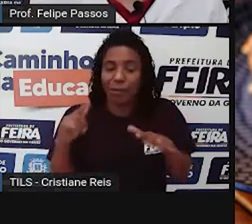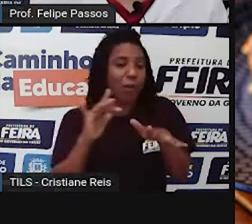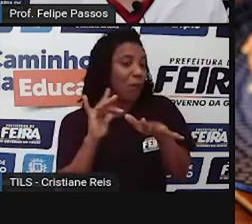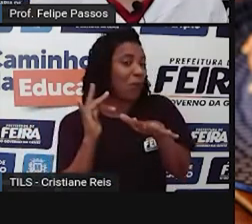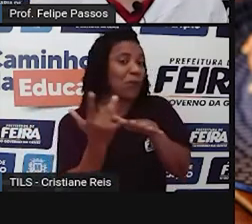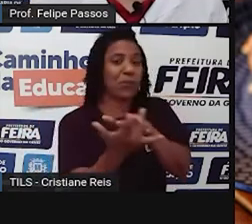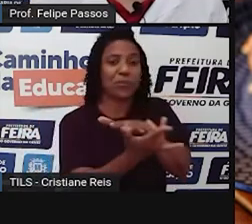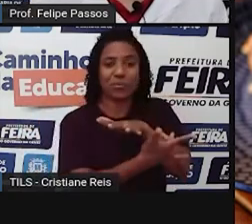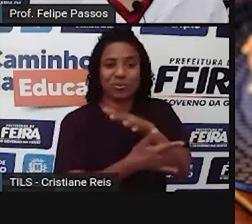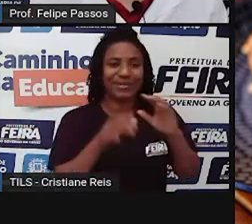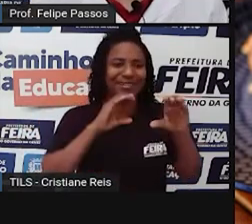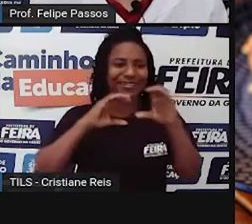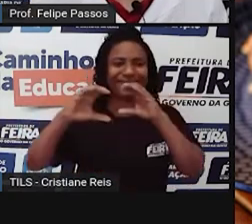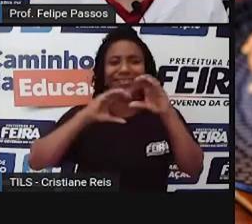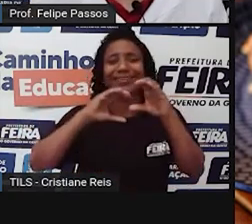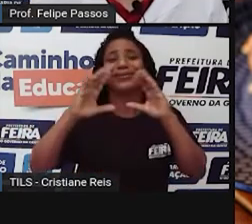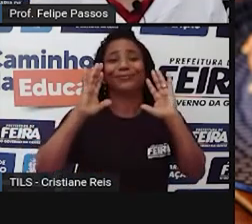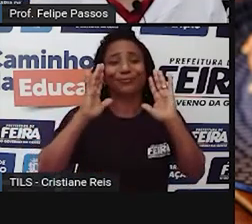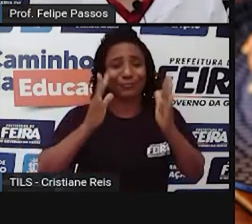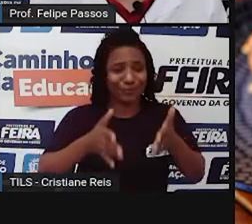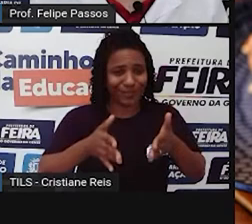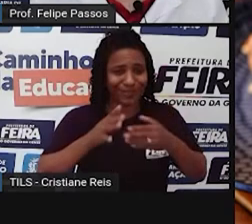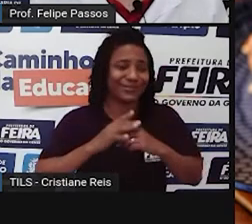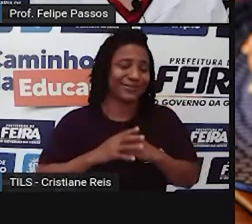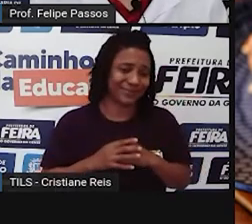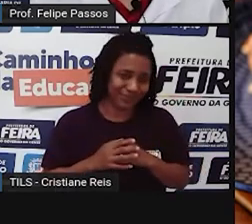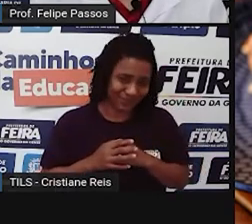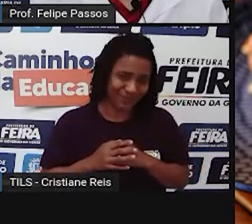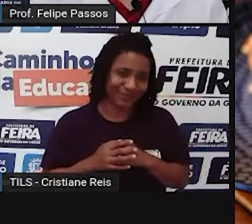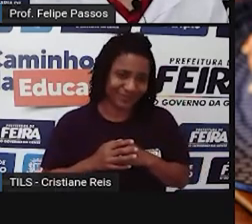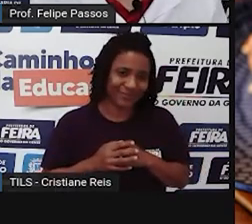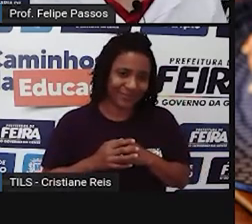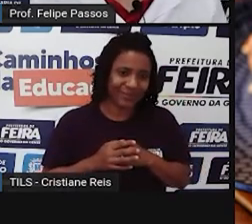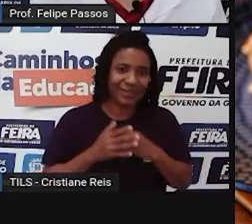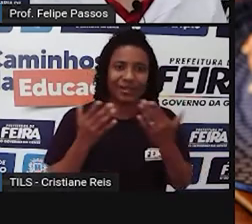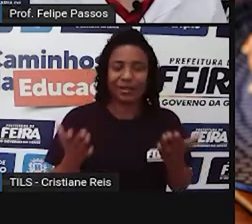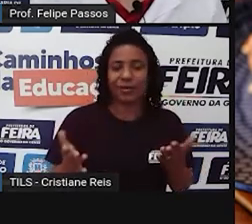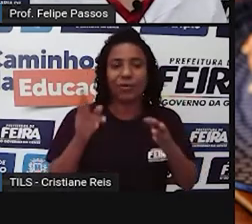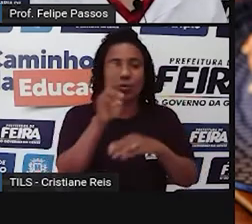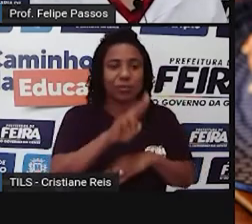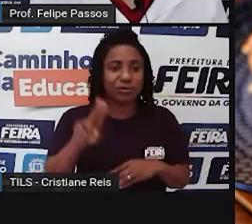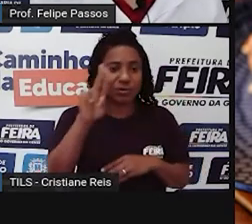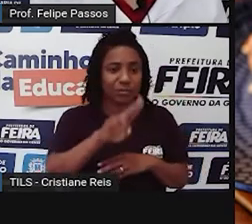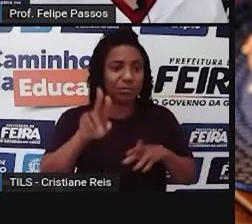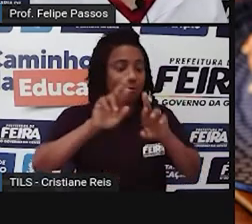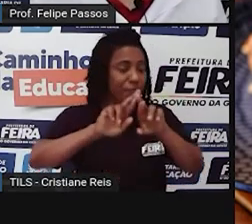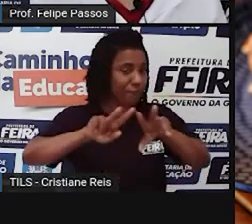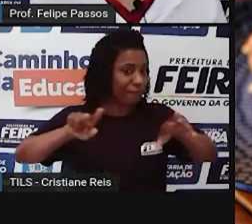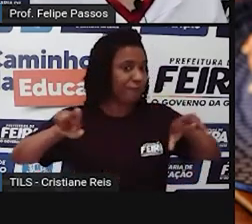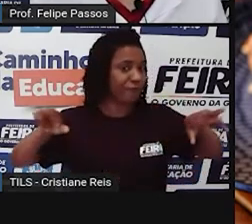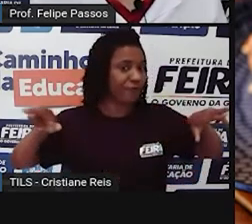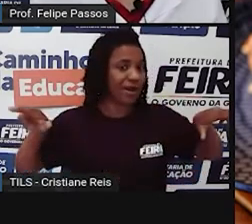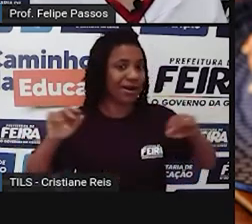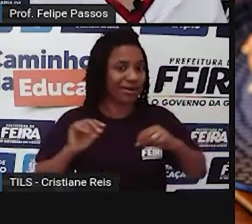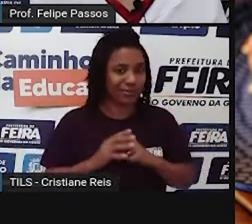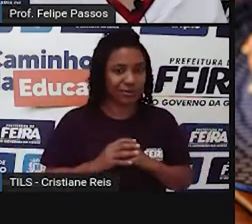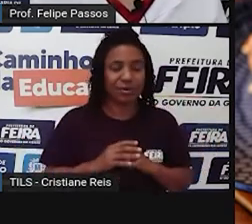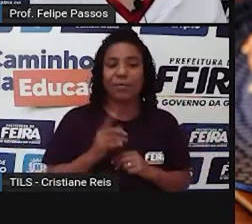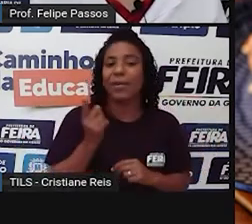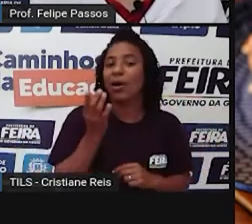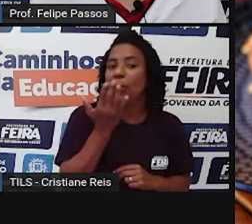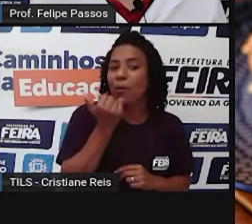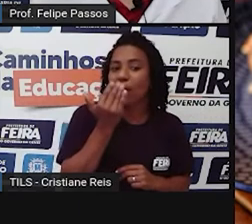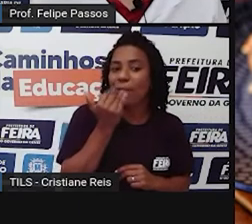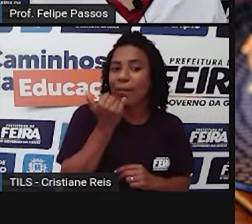rede social, né? Então, as redes sociais, elas estão aí, a gente usa isso para diversas coisas. Para mostrar o que você está comendo, por